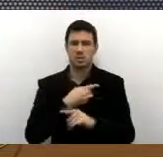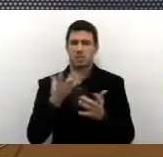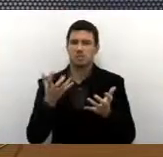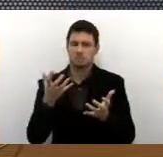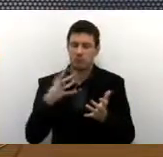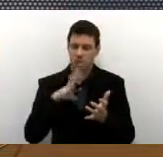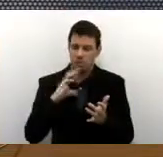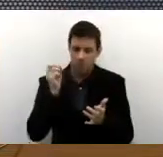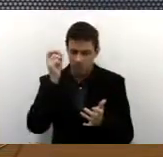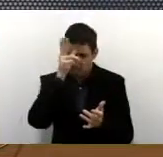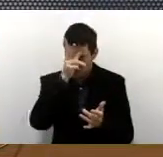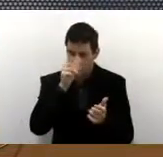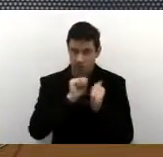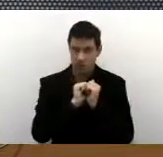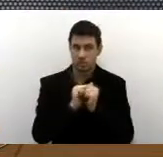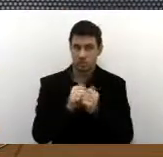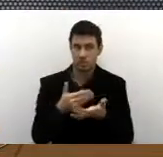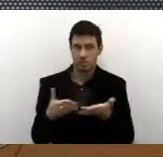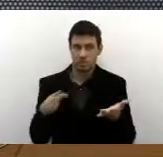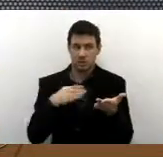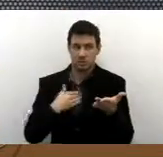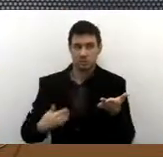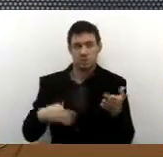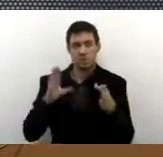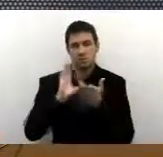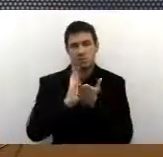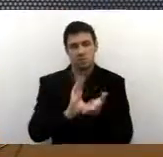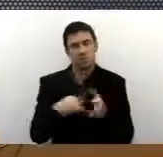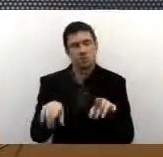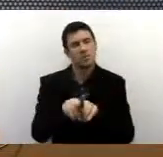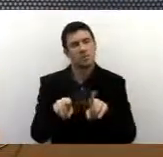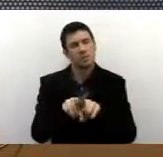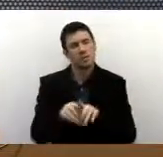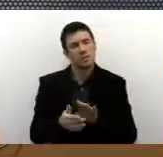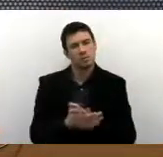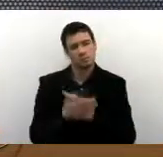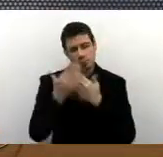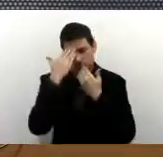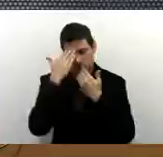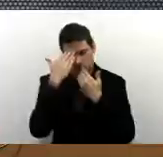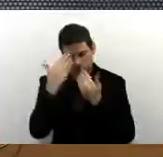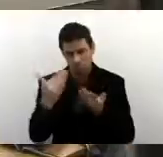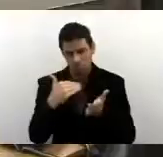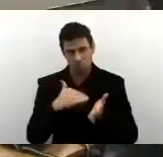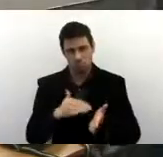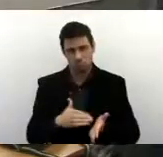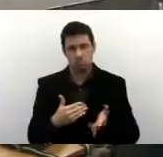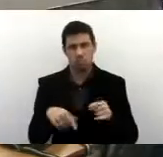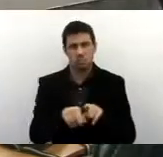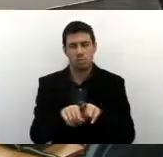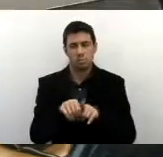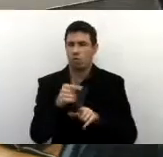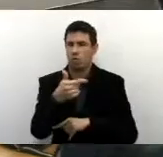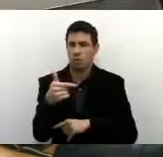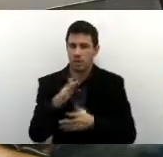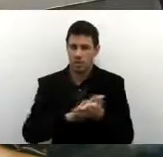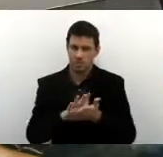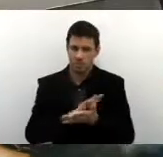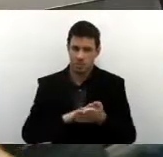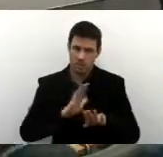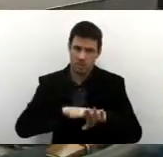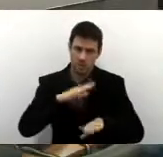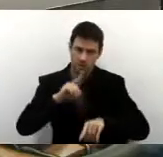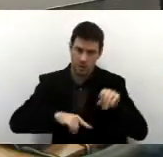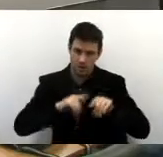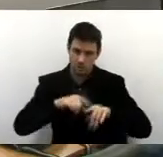isso e um governo federal também que visa cada vez mais. Obrigado, secretário. Não havendo mais matéria a se tratar, a dor